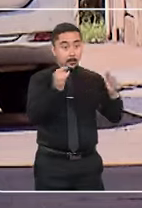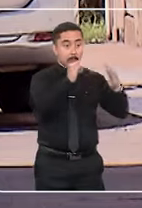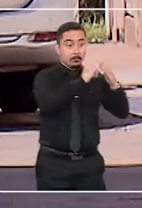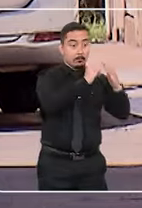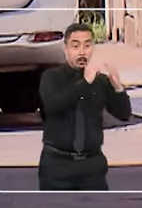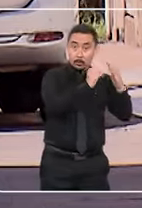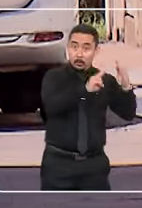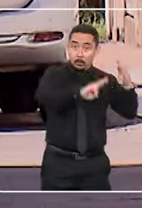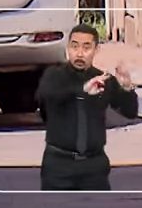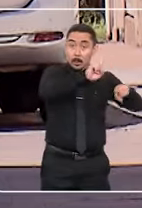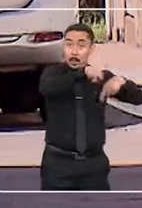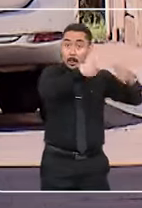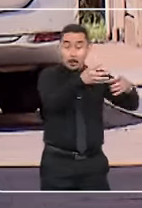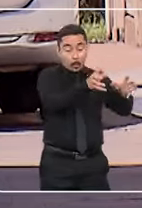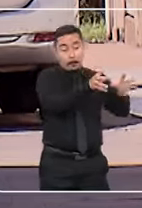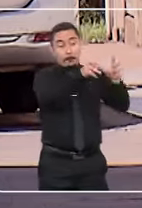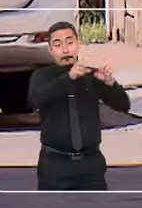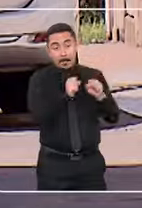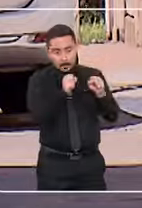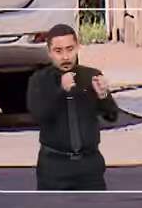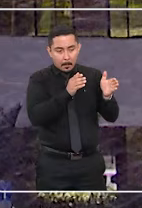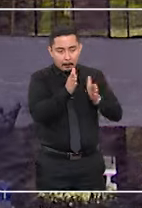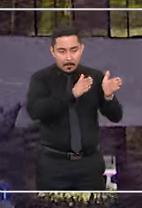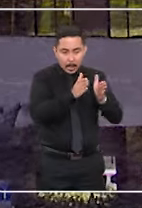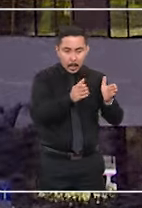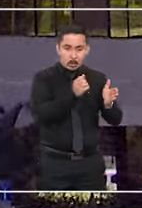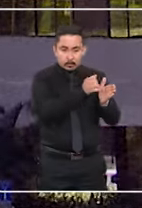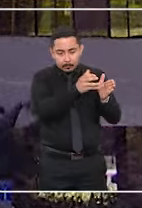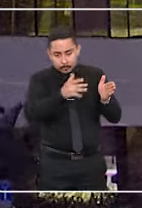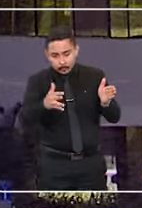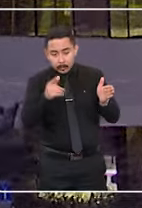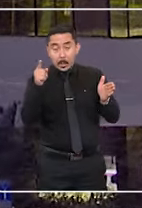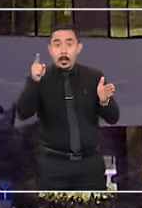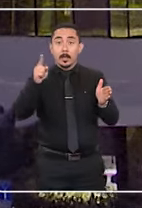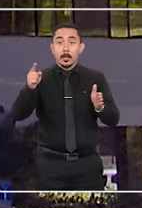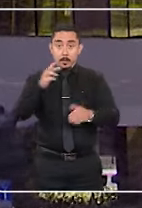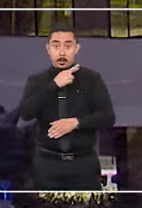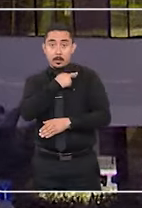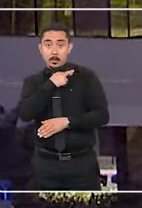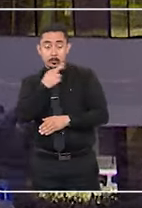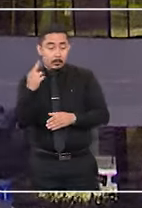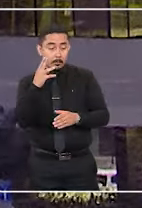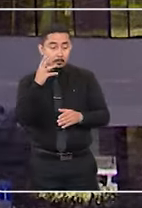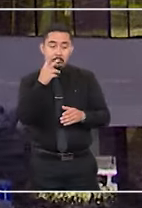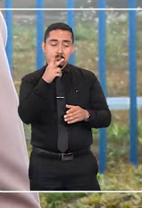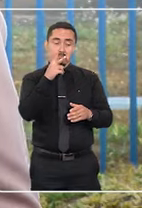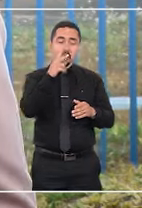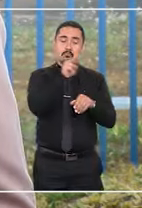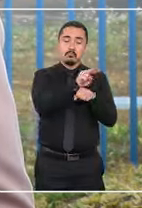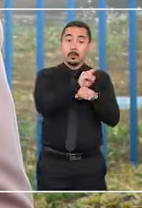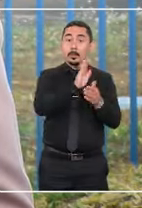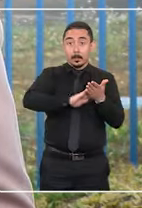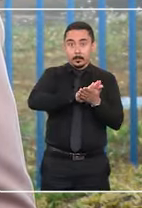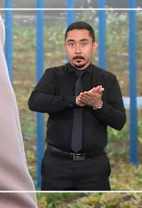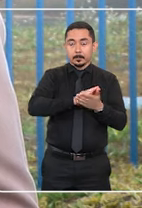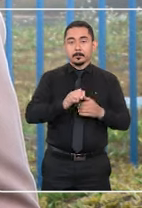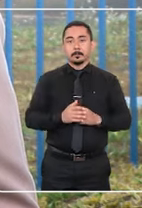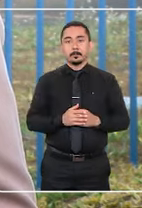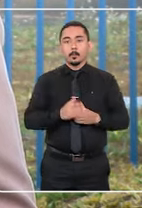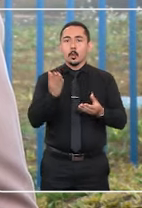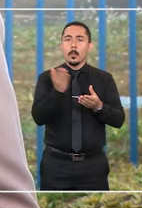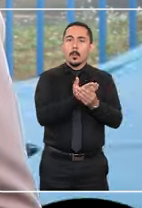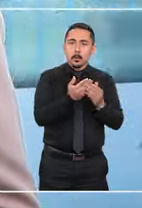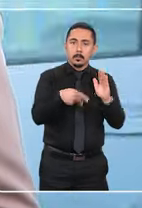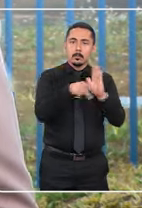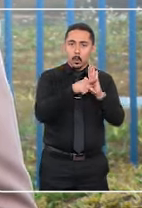reconhecida em razão do seu uso por determinado prazo, sem oposição do dono e de outras condições legais. Os autores da ação de uso